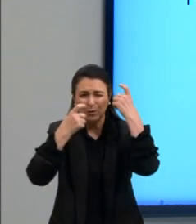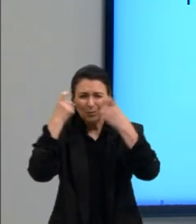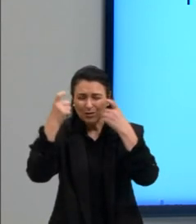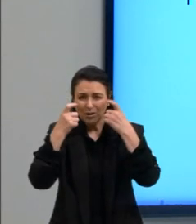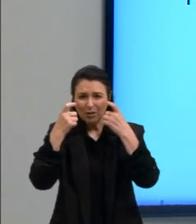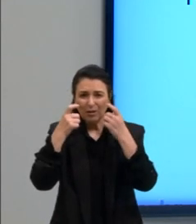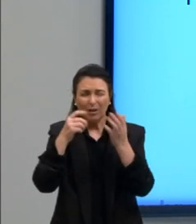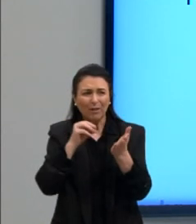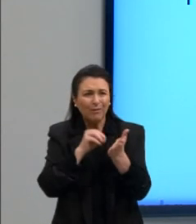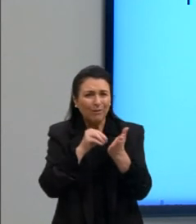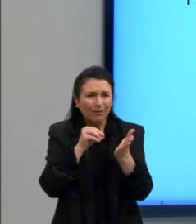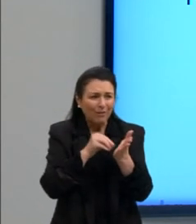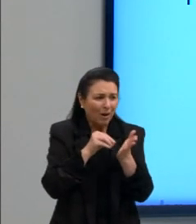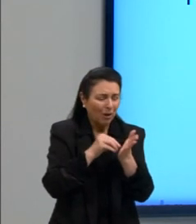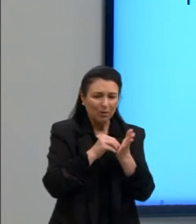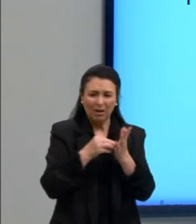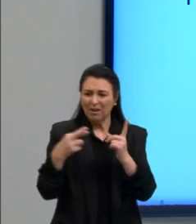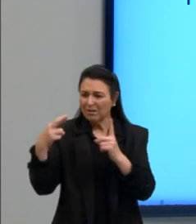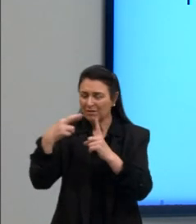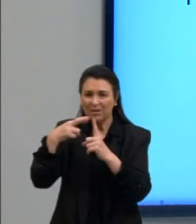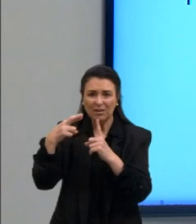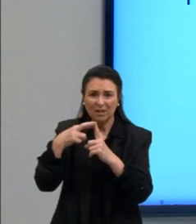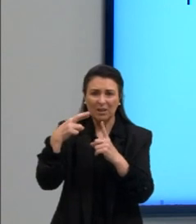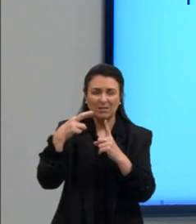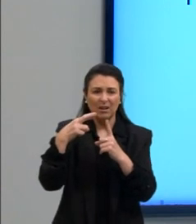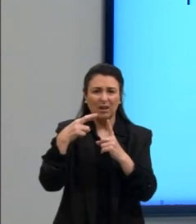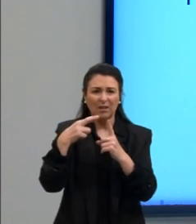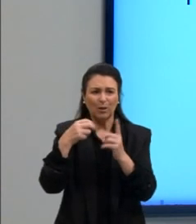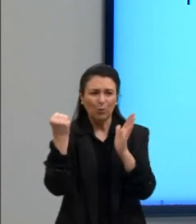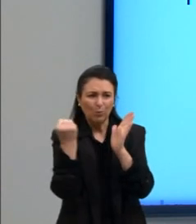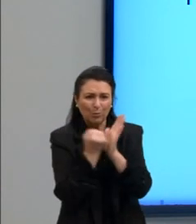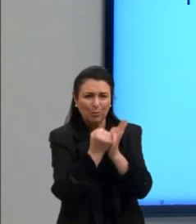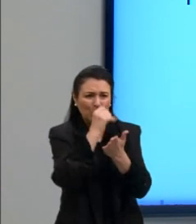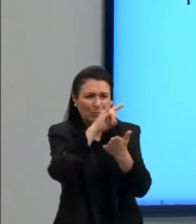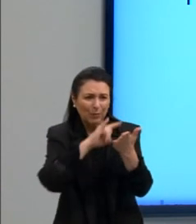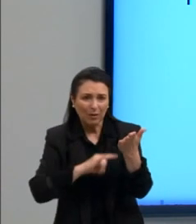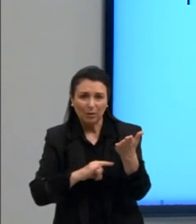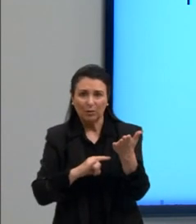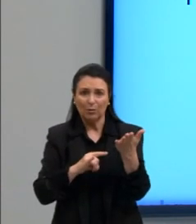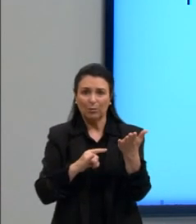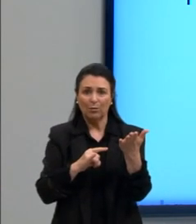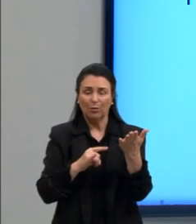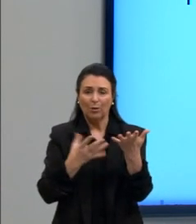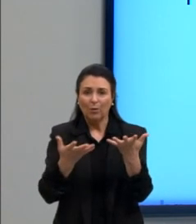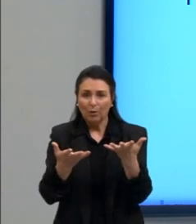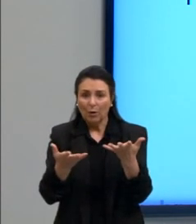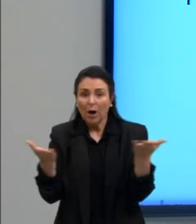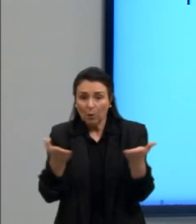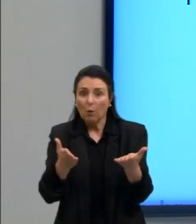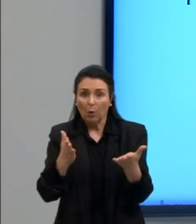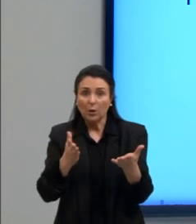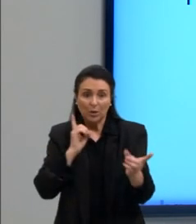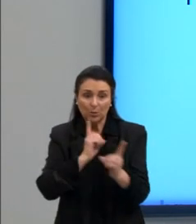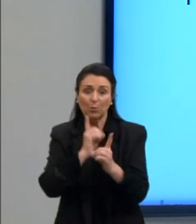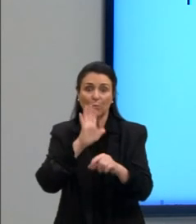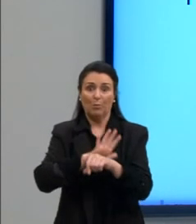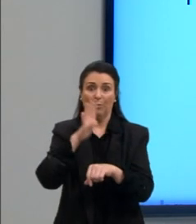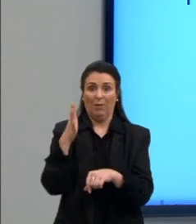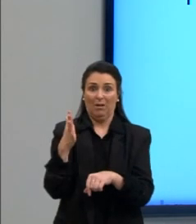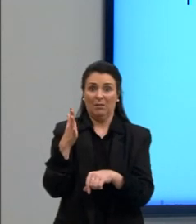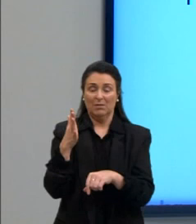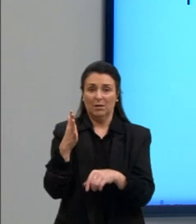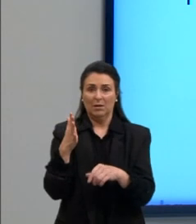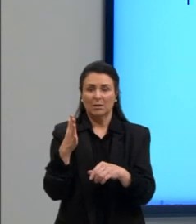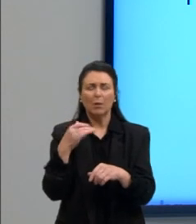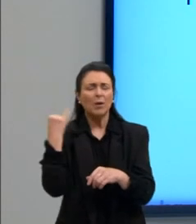escassez de fontes, de documentos, tem poucos estudos, agora está tendo mais. Então, da importância da gente construir